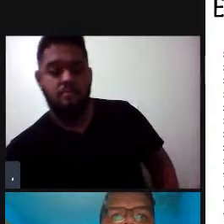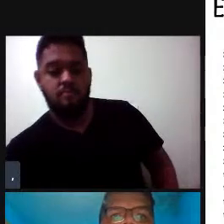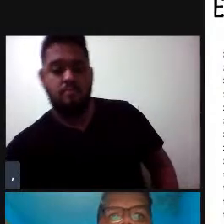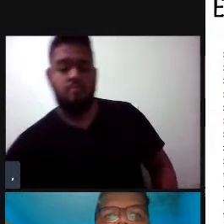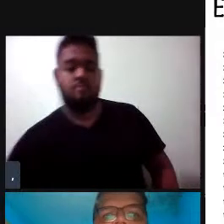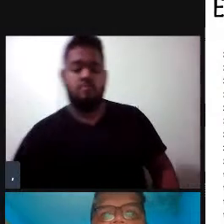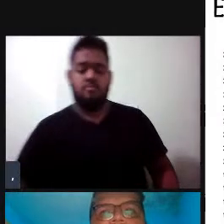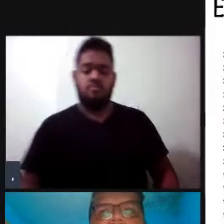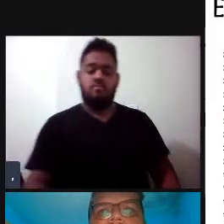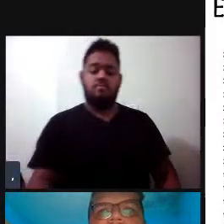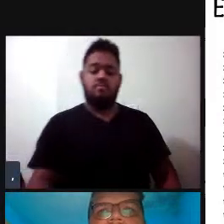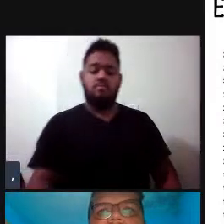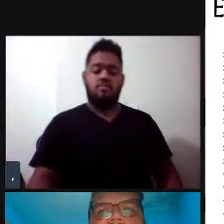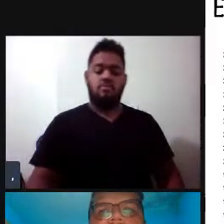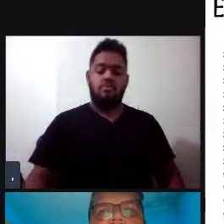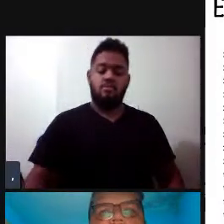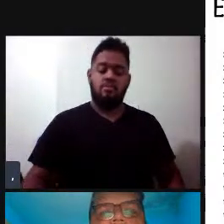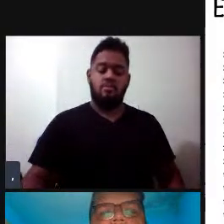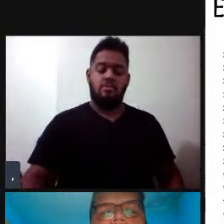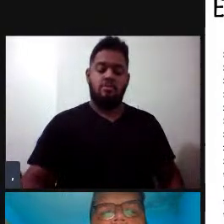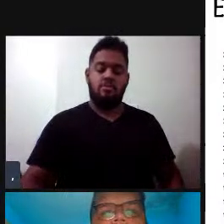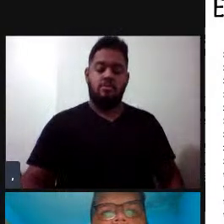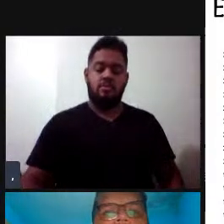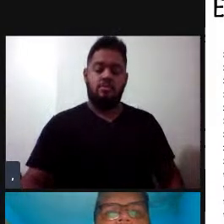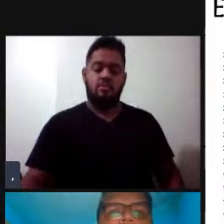E tem os sons de peixe no fundo, mas esse aqui.